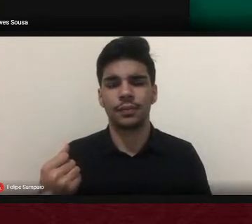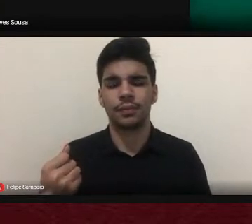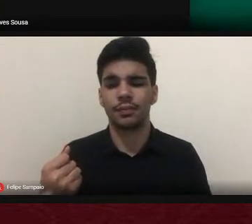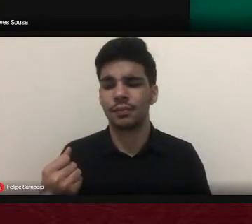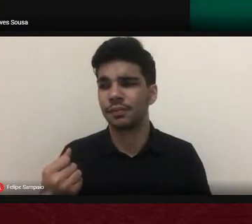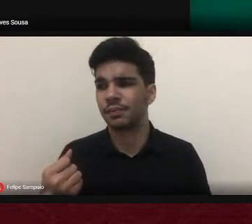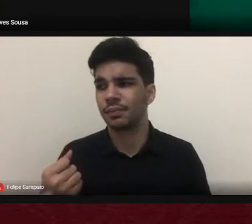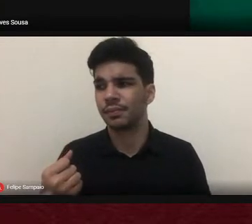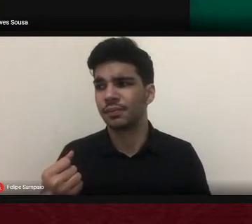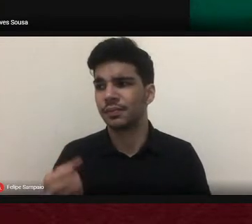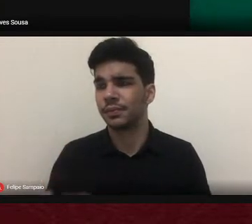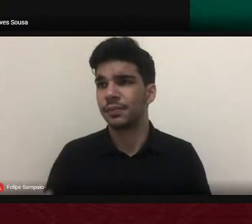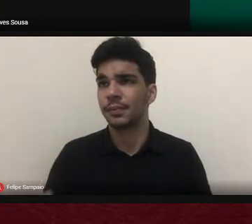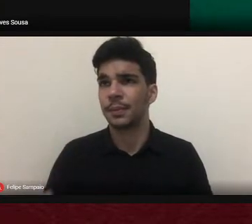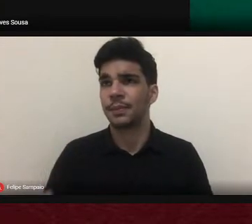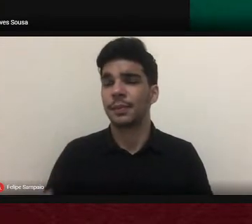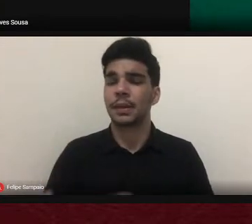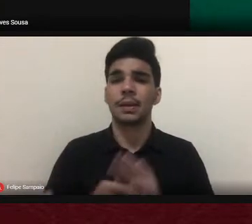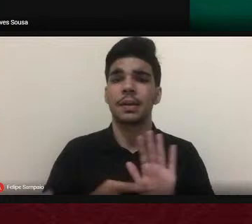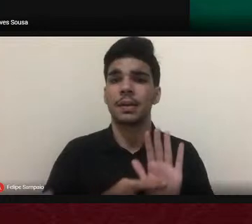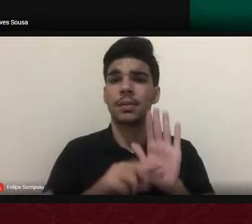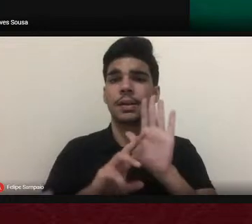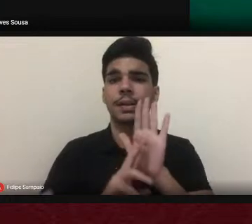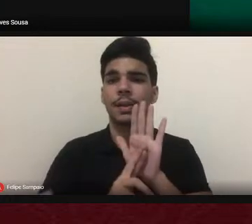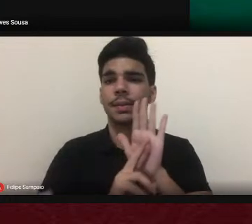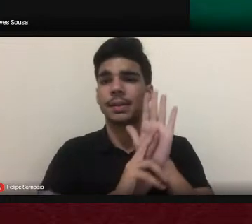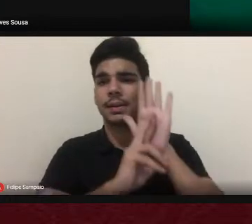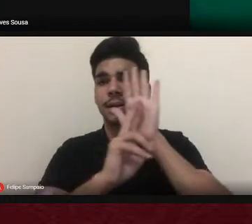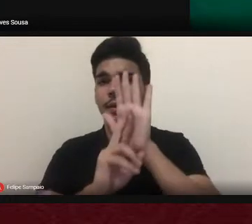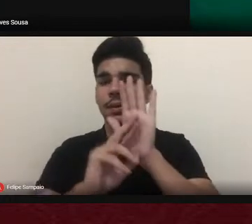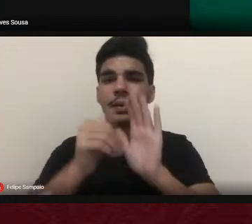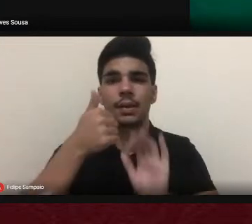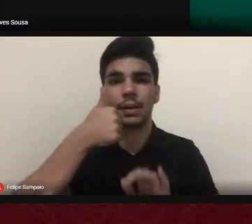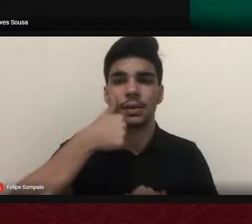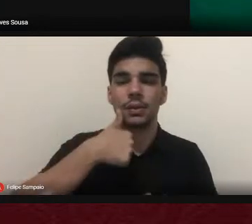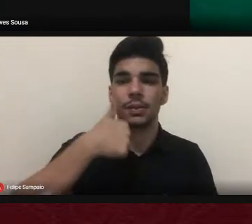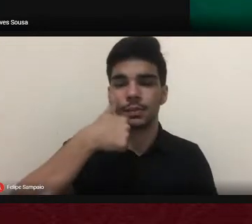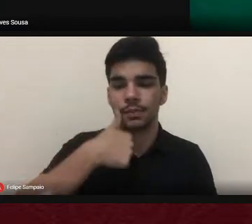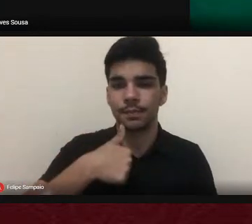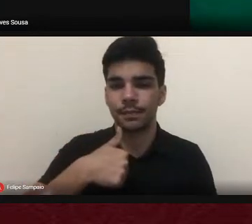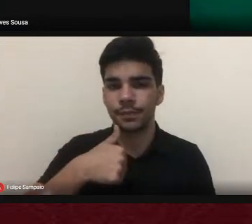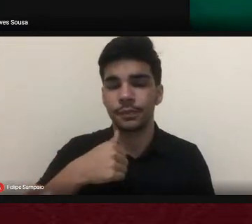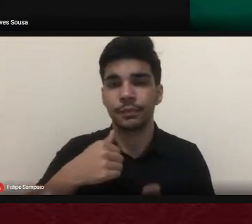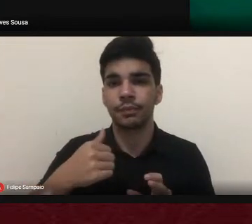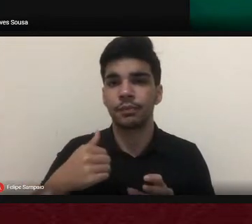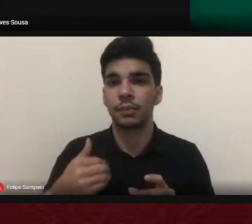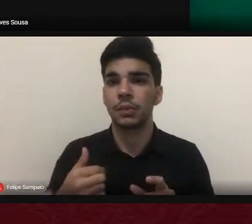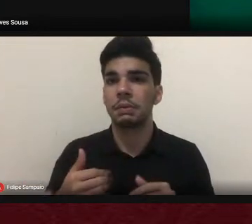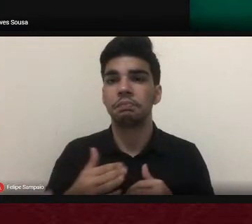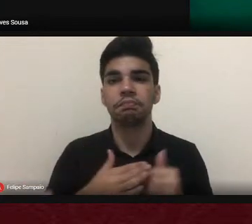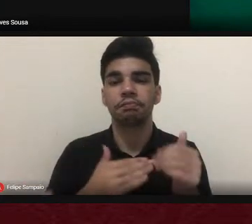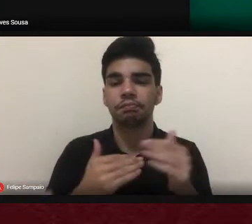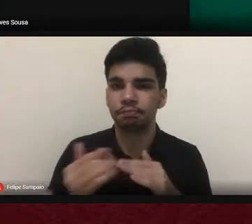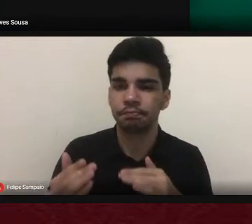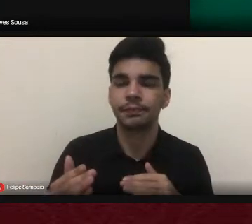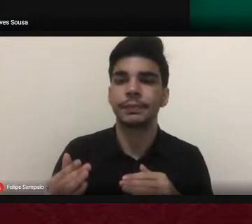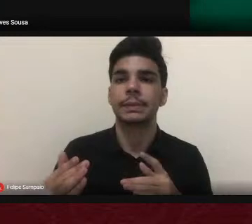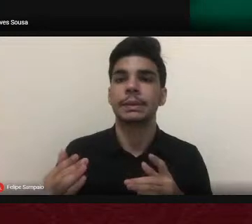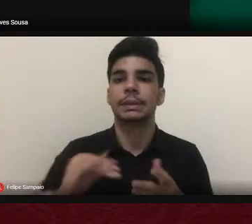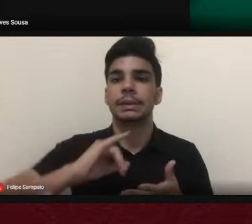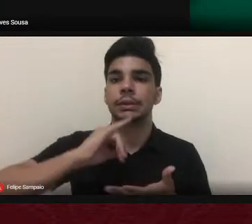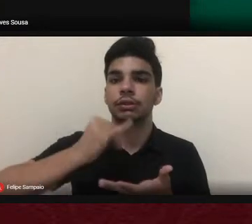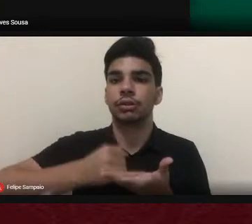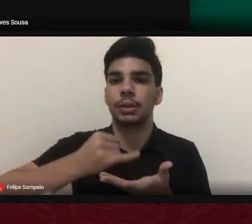essas representações das mulheres como que tanto jornais como revistas abordam essa